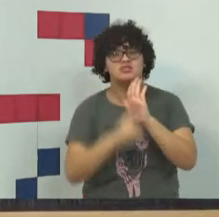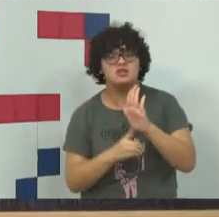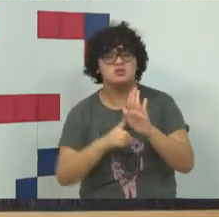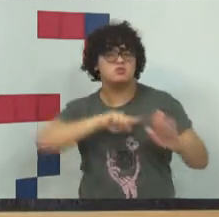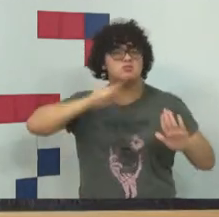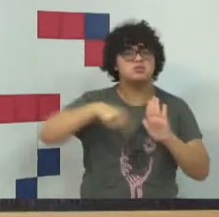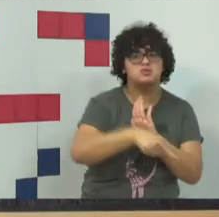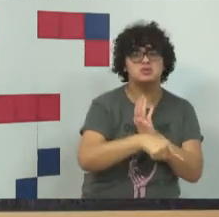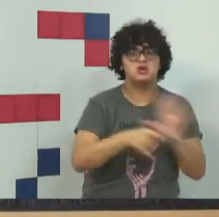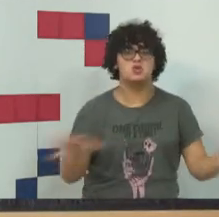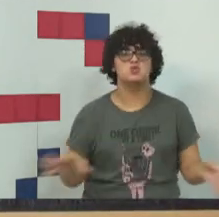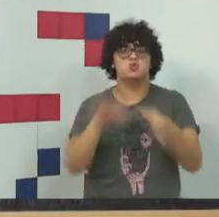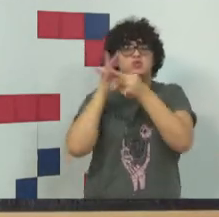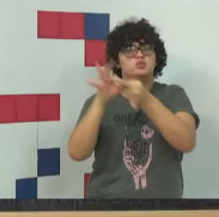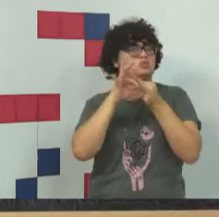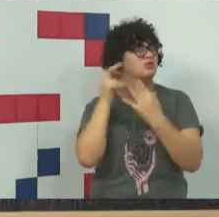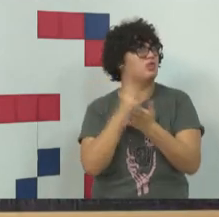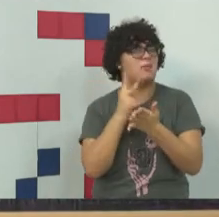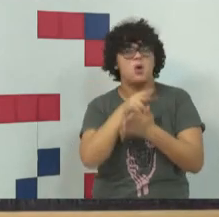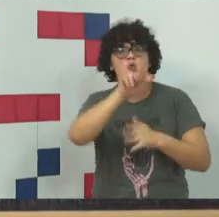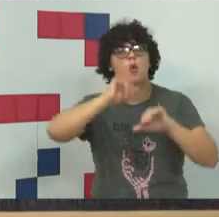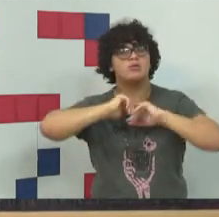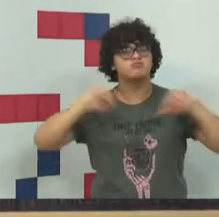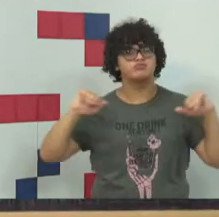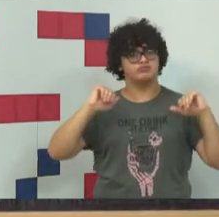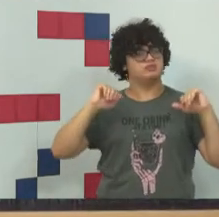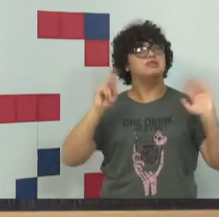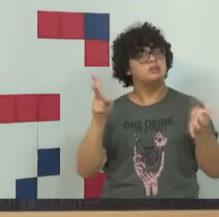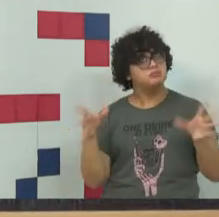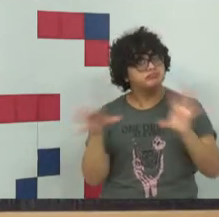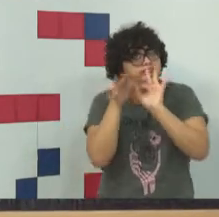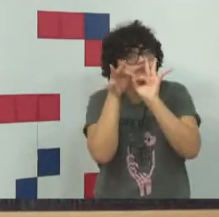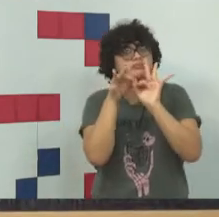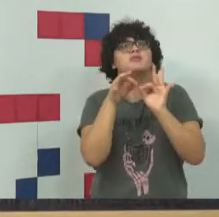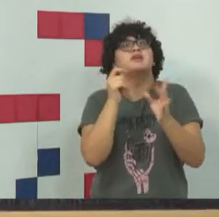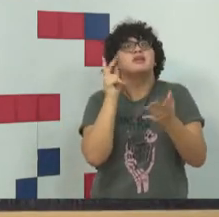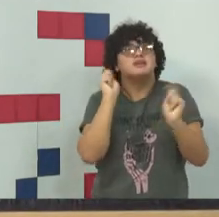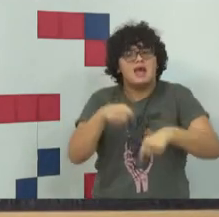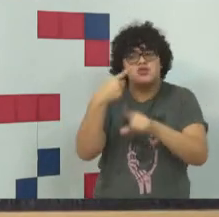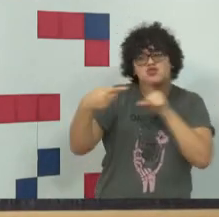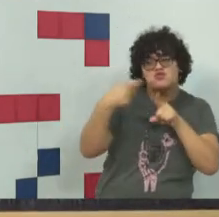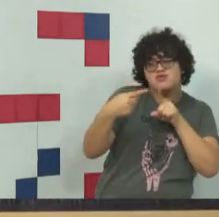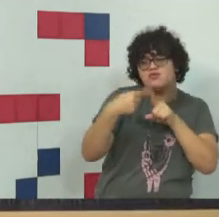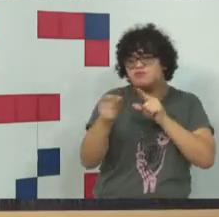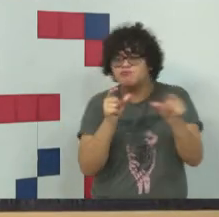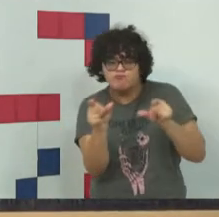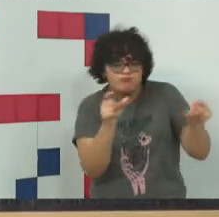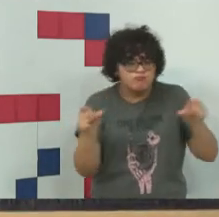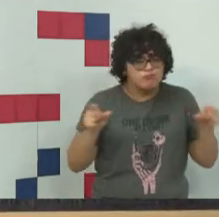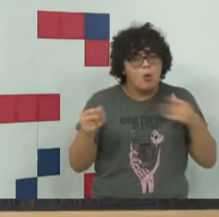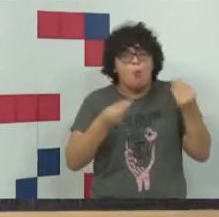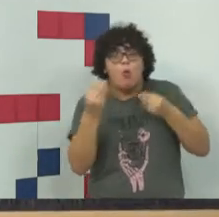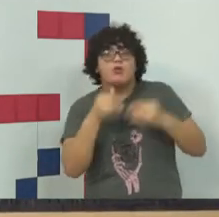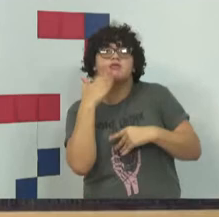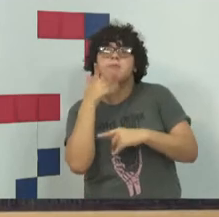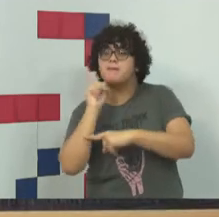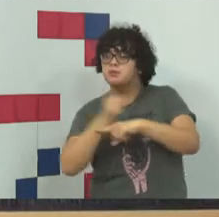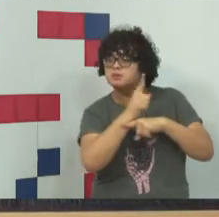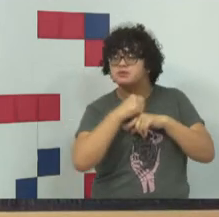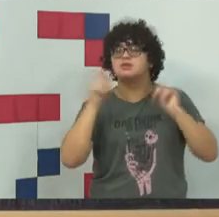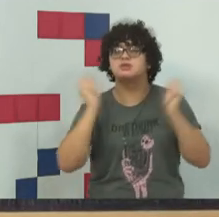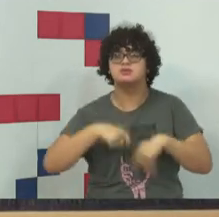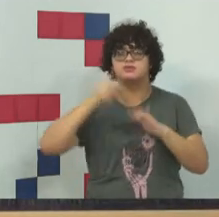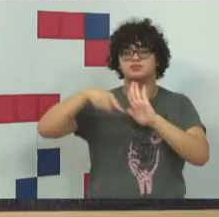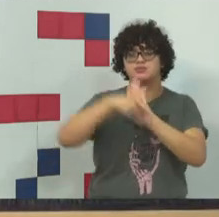coexistem, eles dividem entre si esse status de direito constitucional, fundamental,